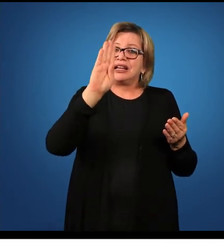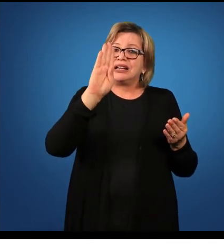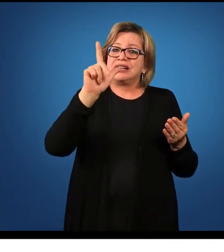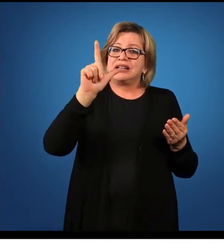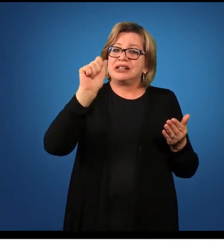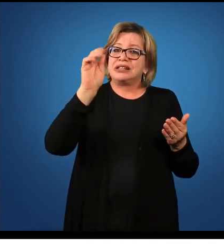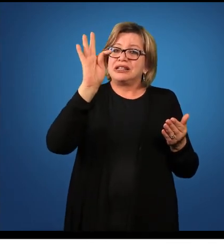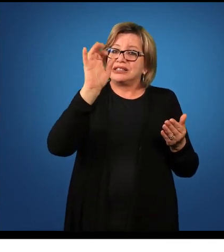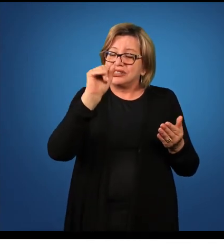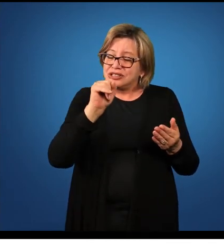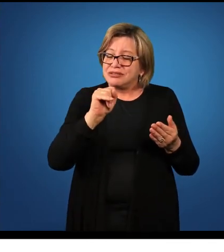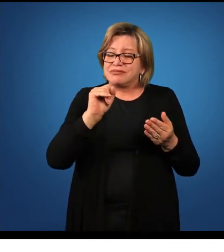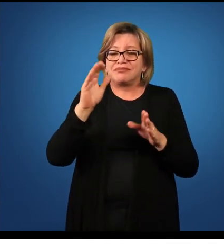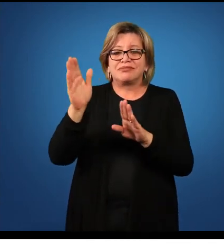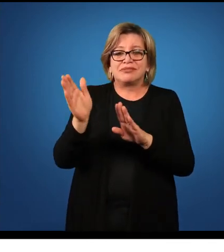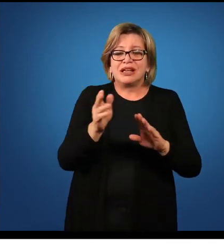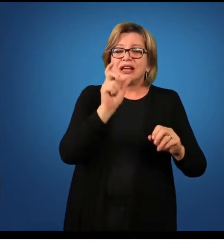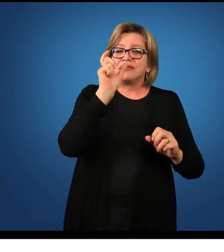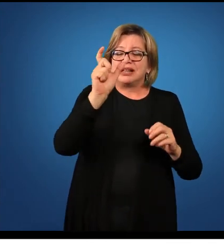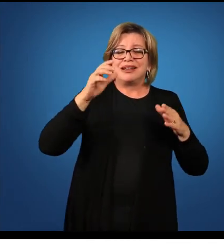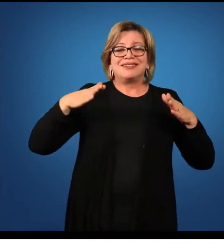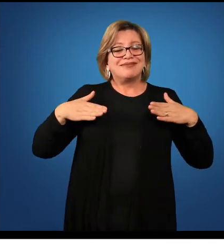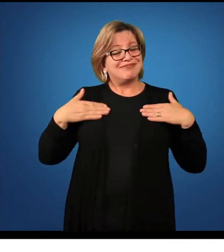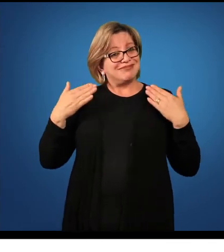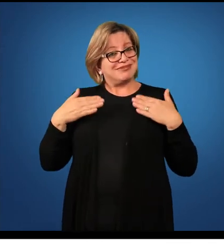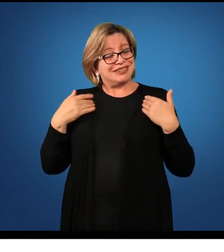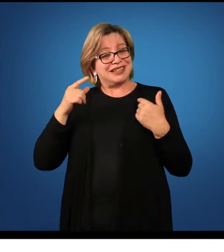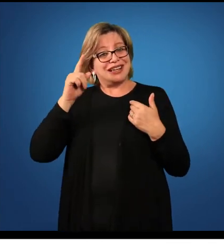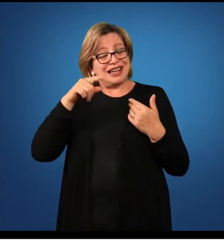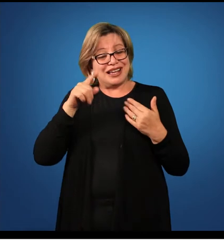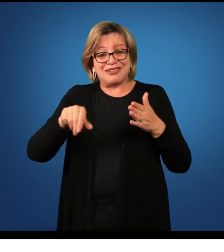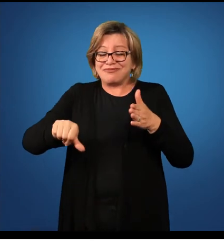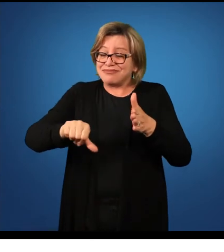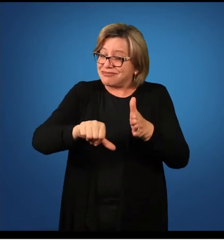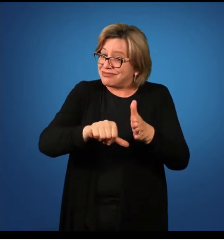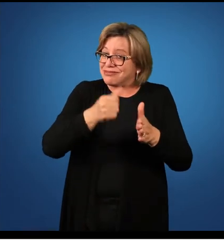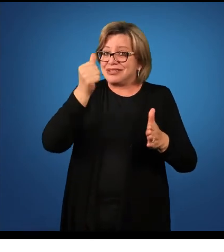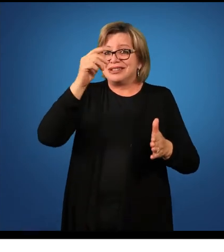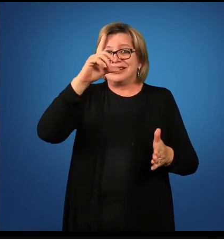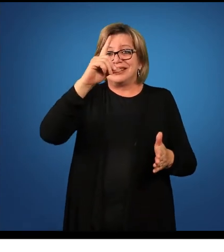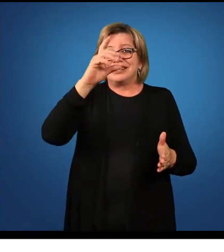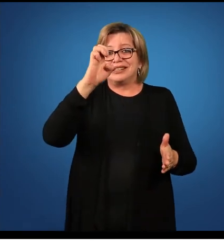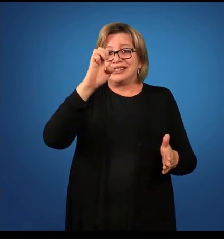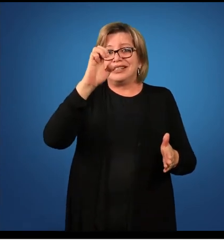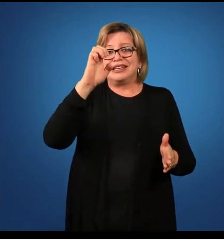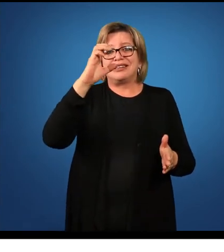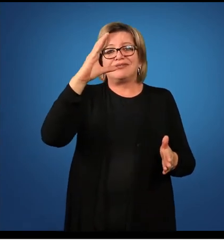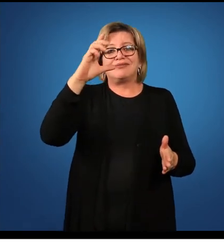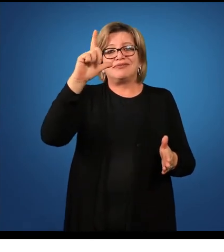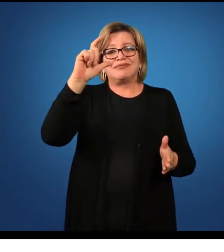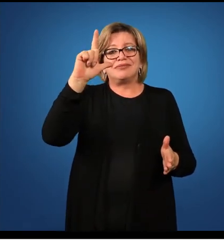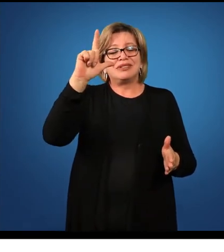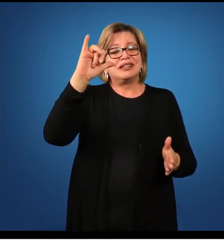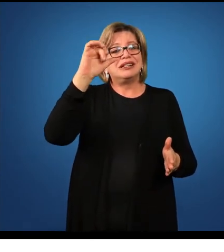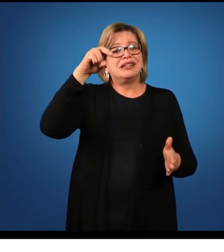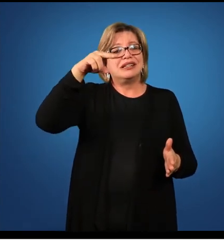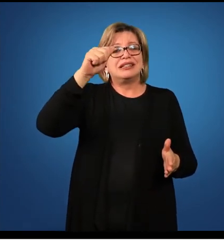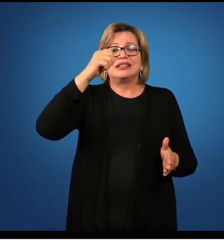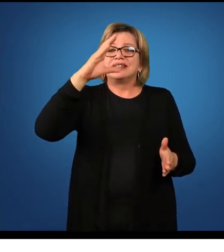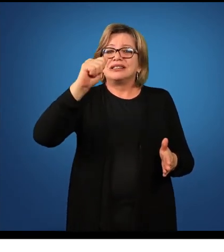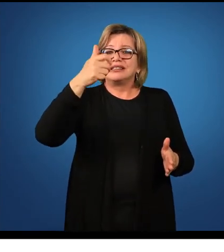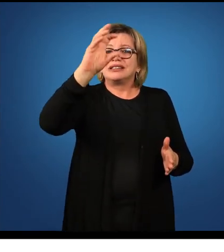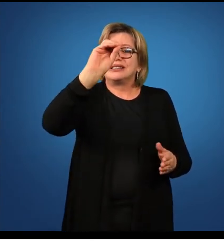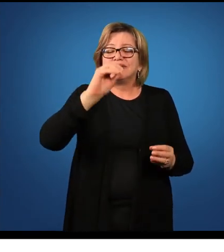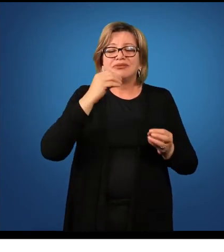alegria pertence à primeira declinação. O ablativo singular da